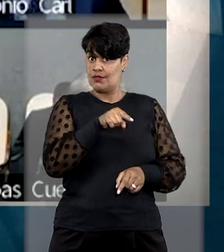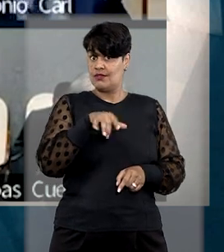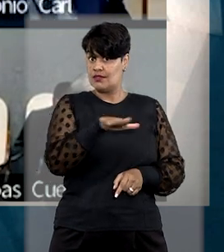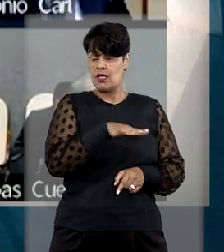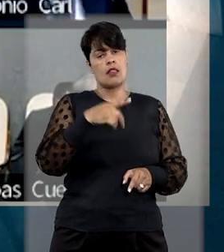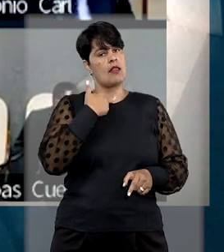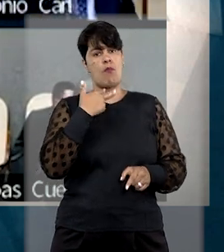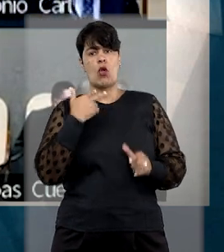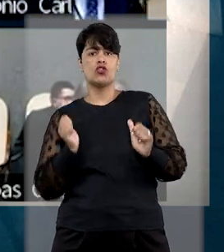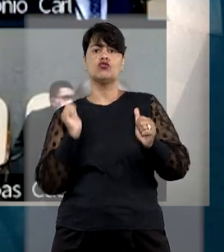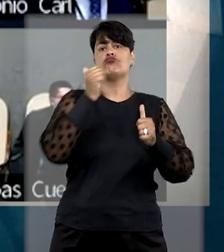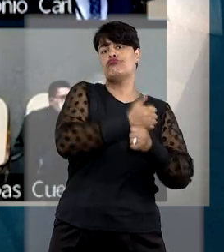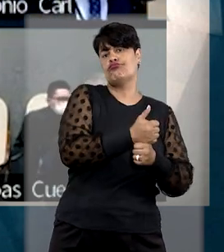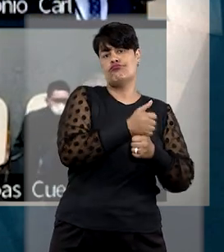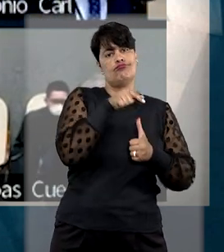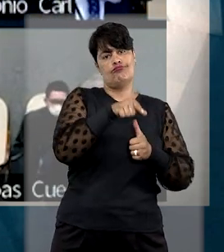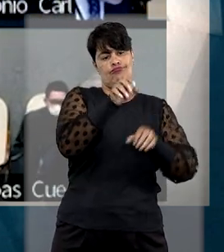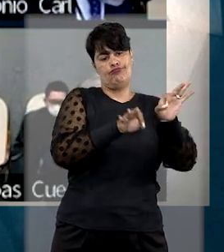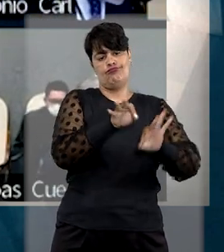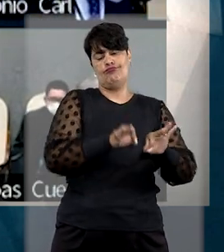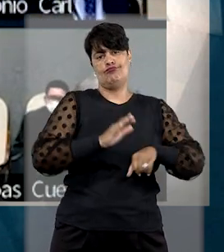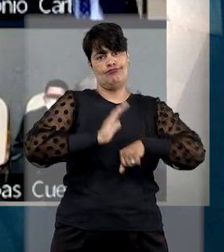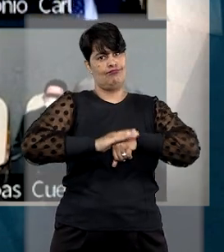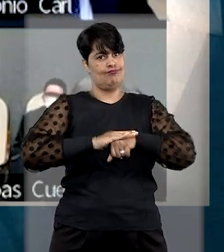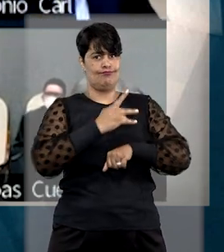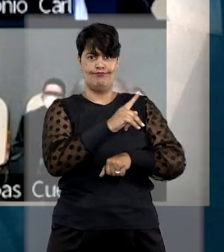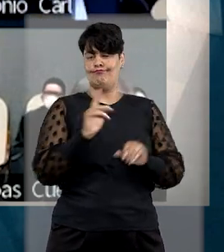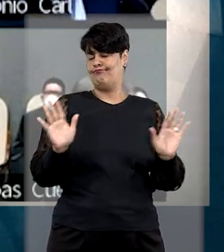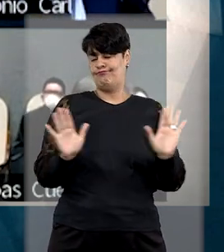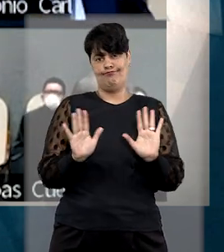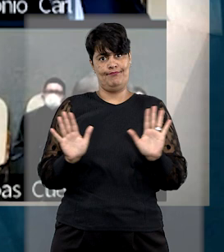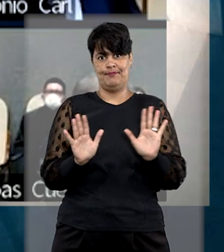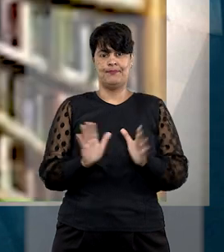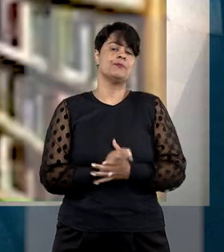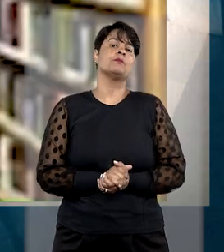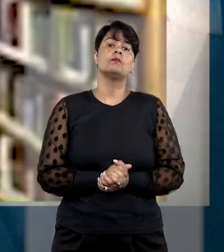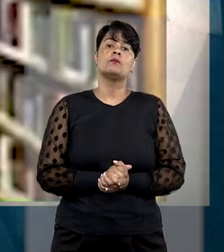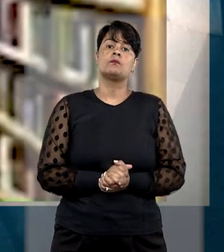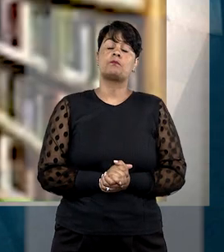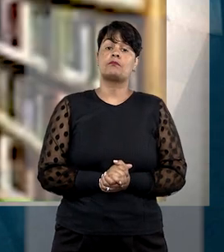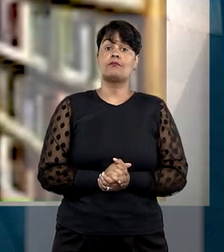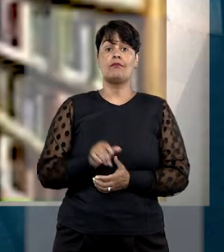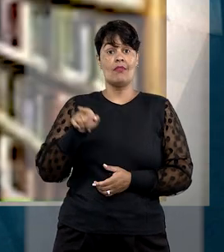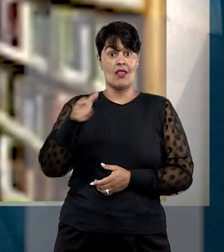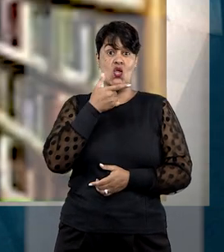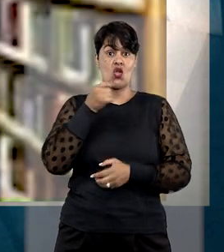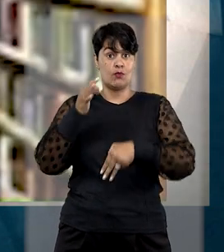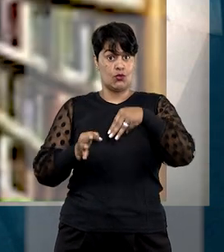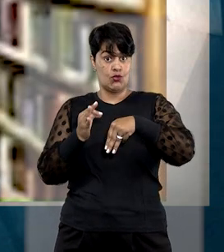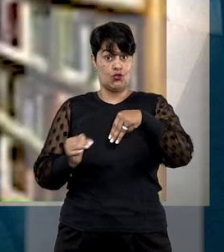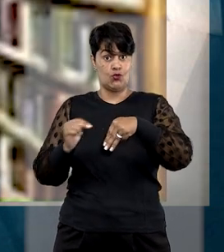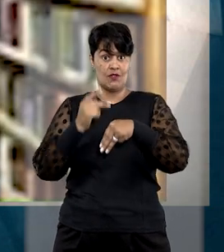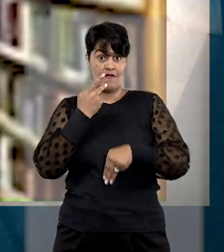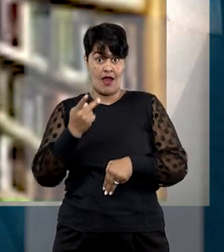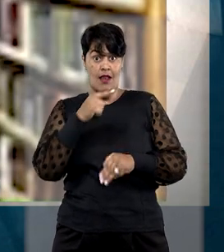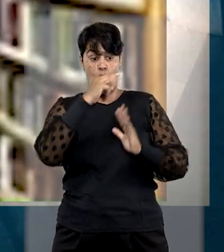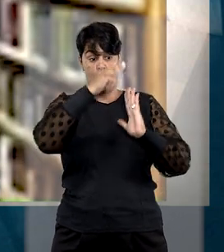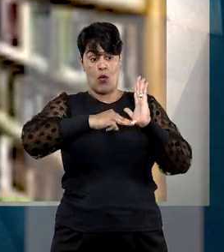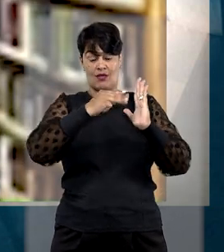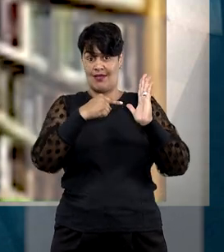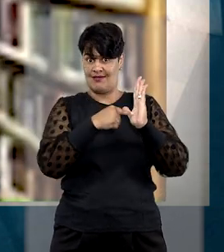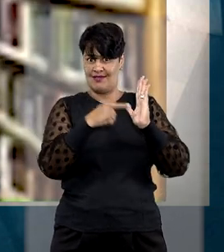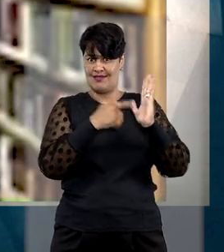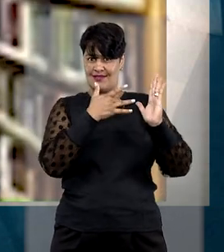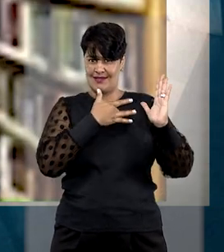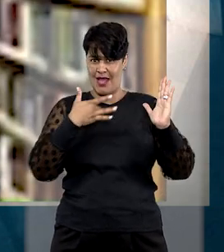substituir a administração no exercício de sua função regulatória. Para o magistrado, o modelo de saúde suplementar